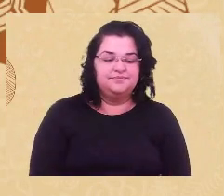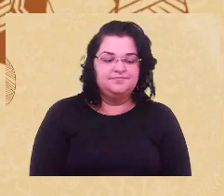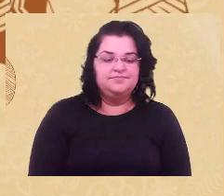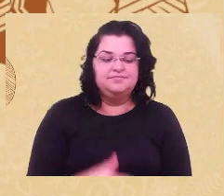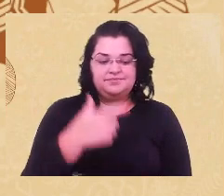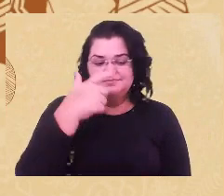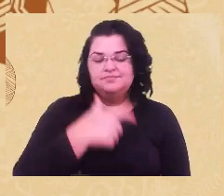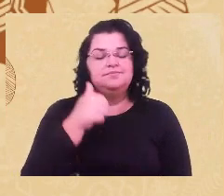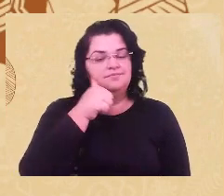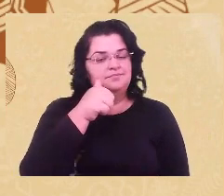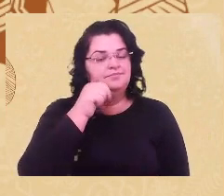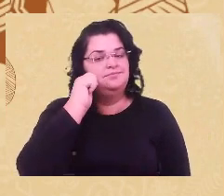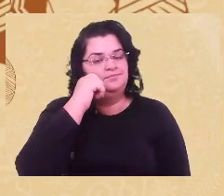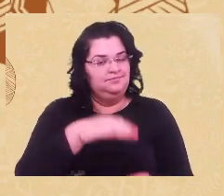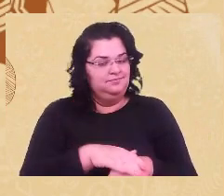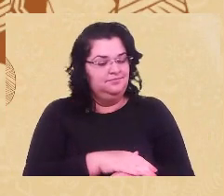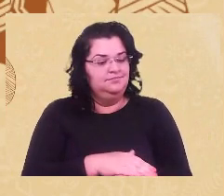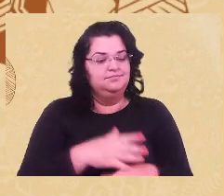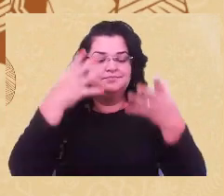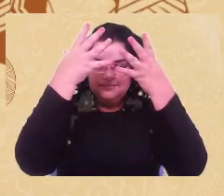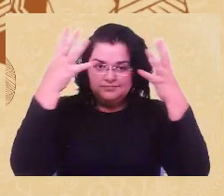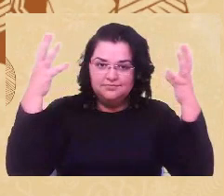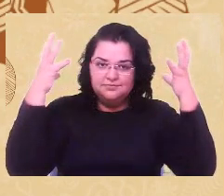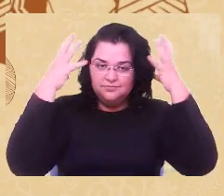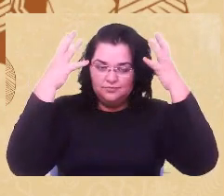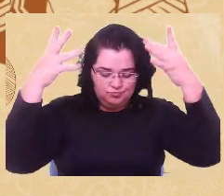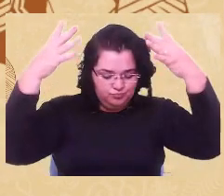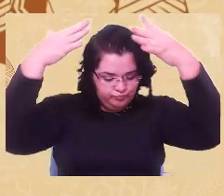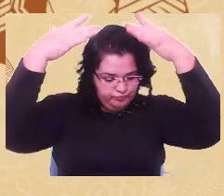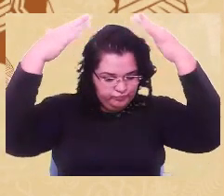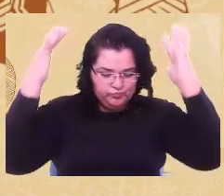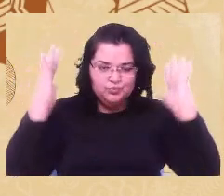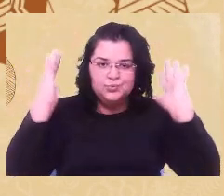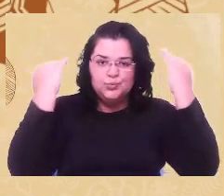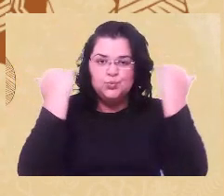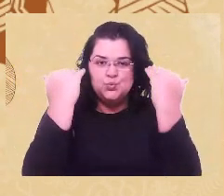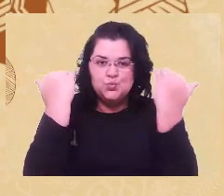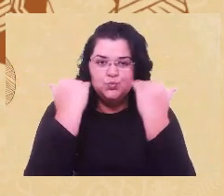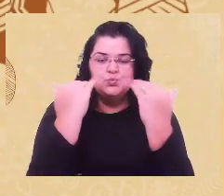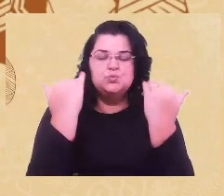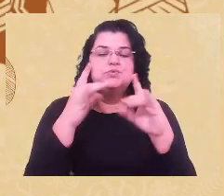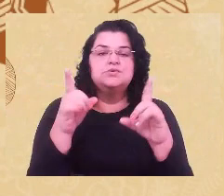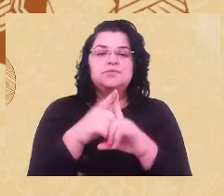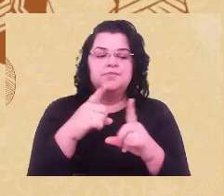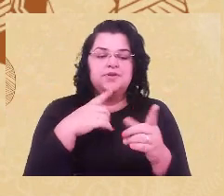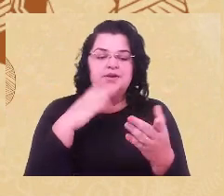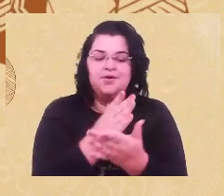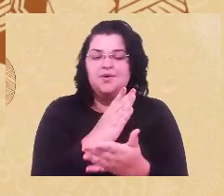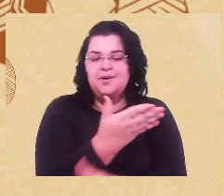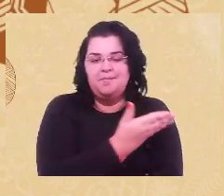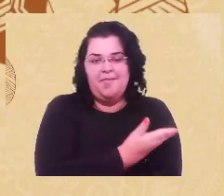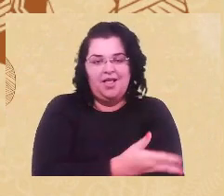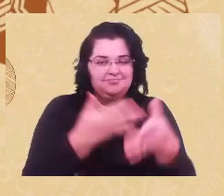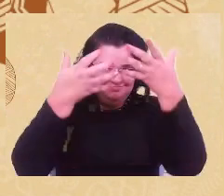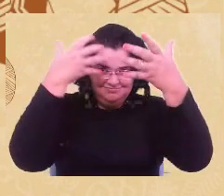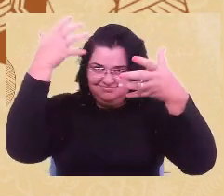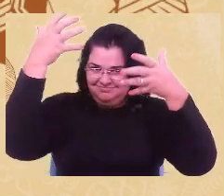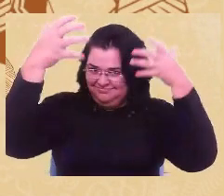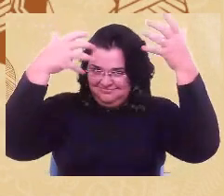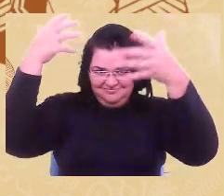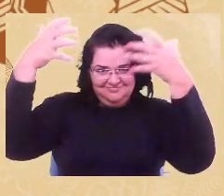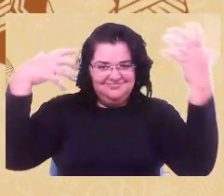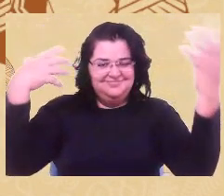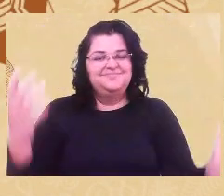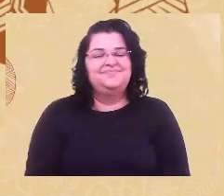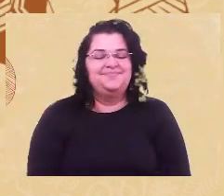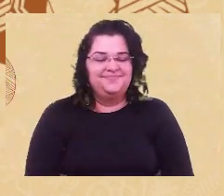negra, de cabelos volumosos, curtos, estou com alguns cabelos brancos já, esqueci